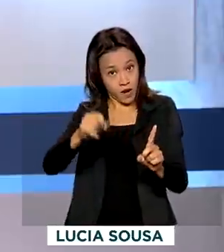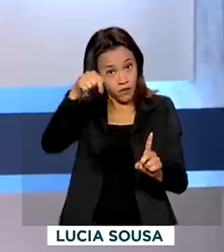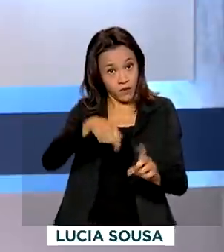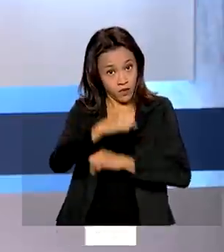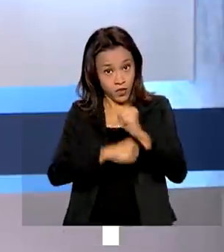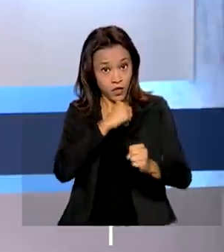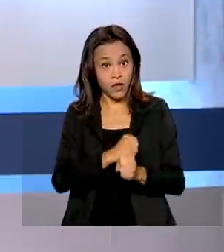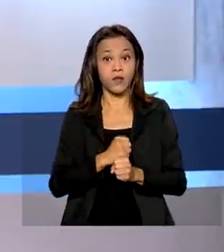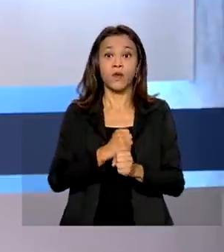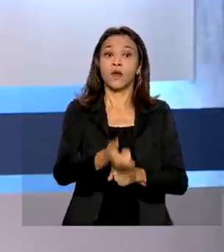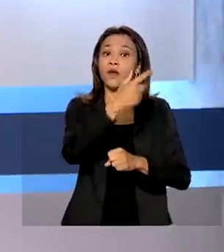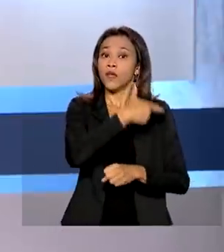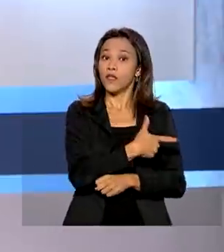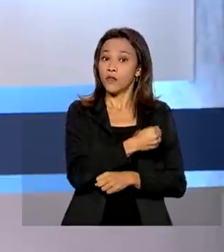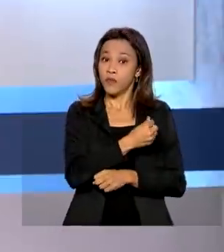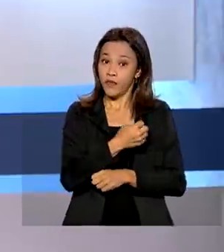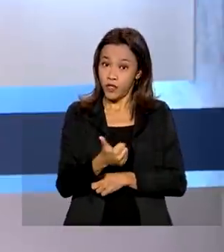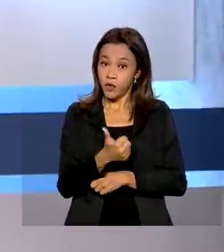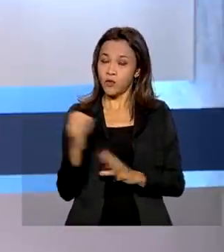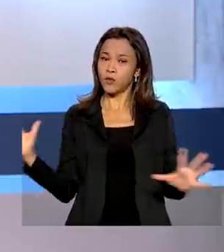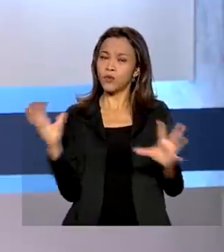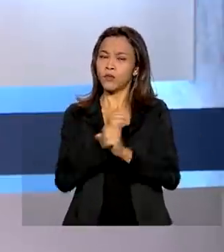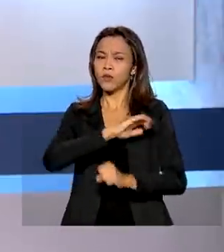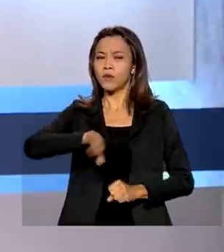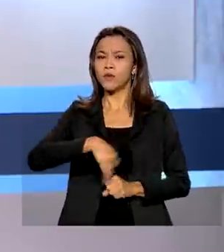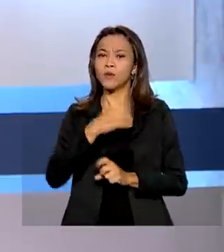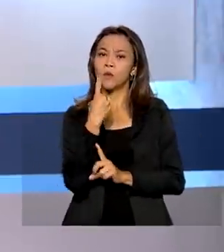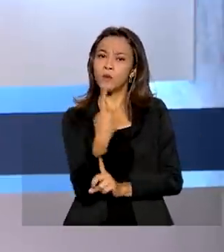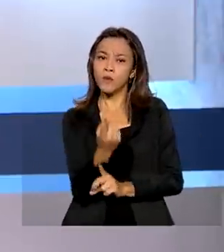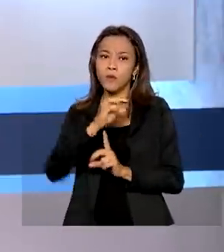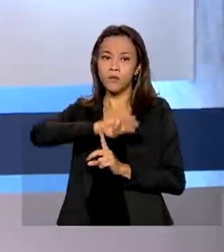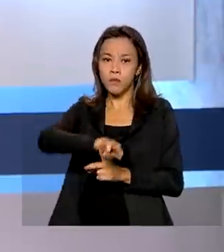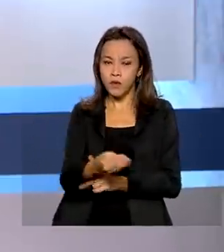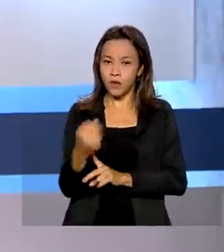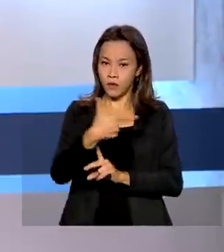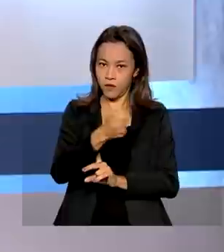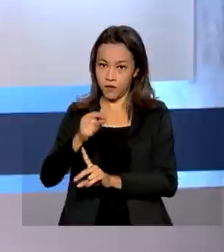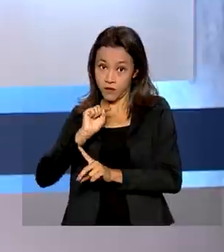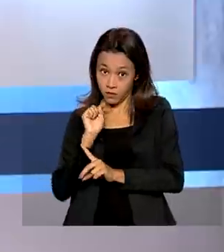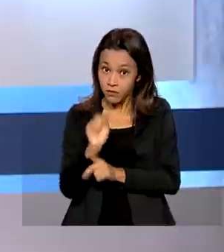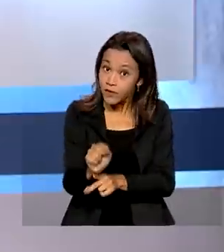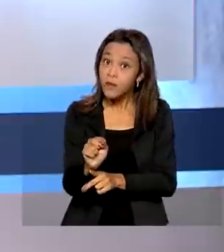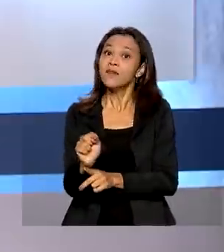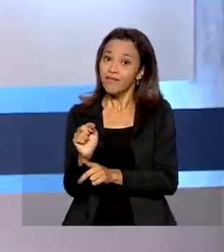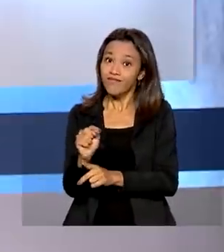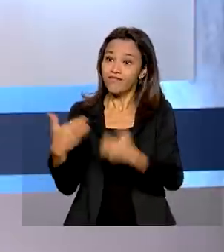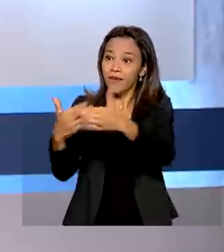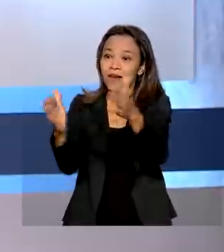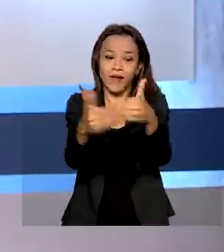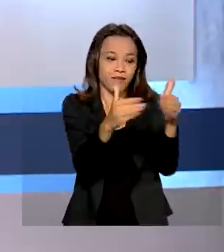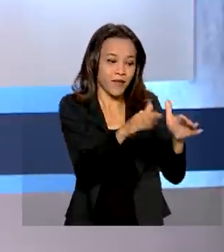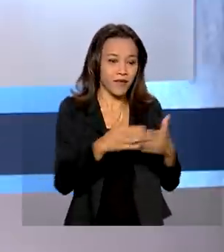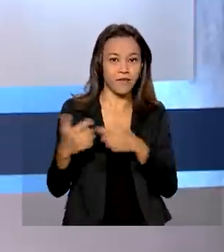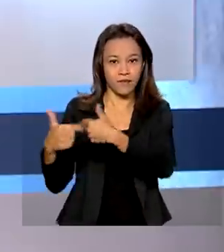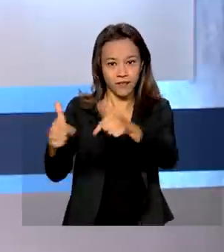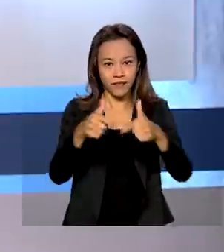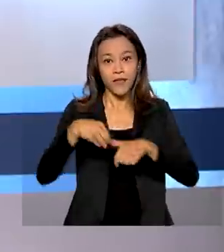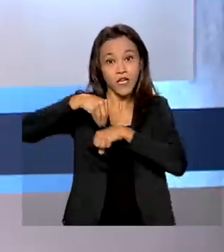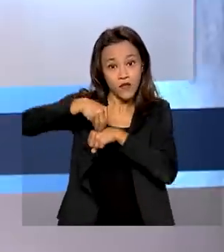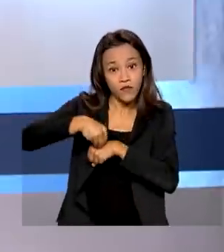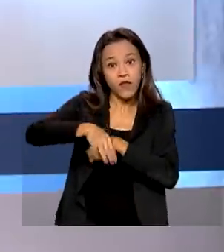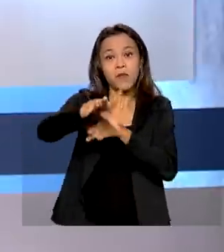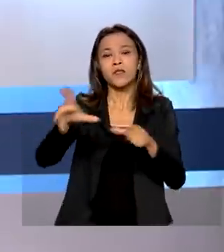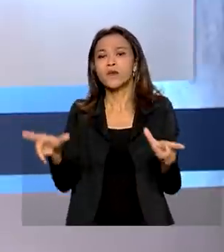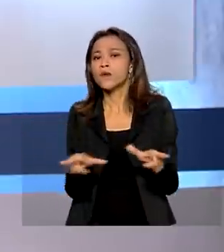2021, somam mais de 1 milhão e 200 mil novos postos de trabalho formais. Os dados são do CAGED, o